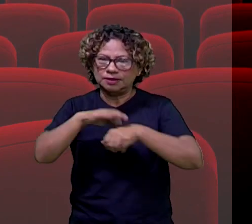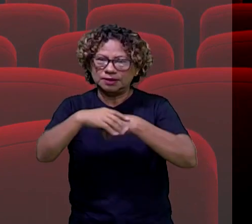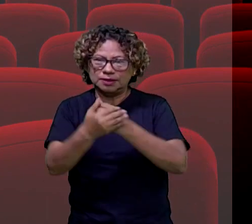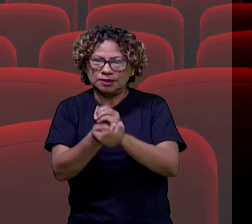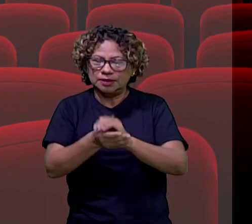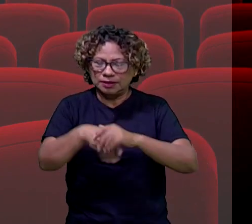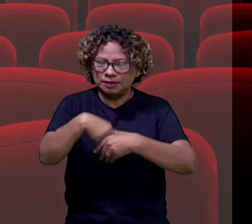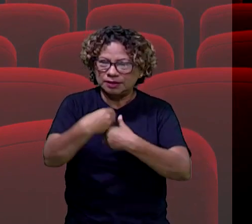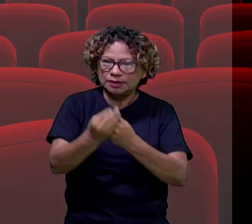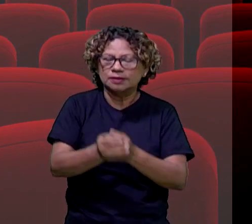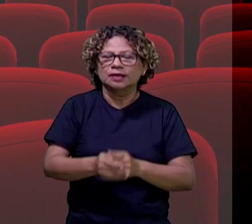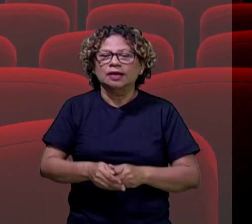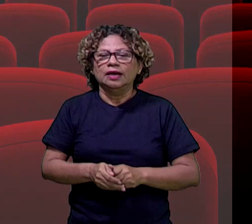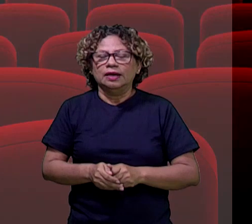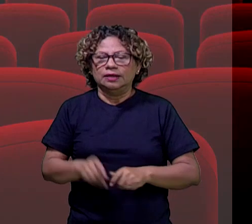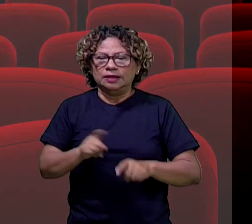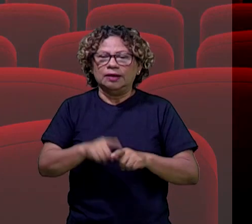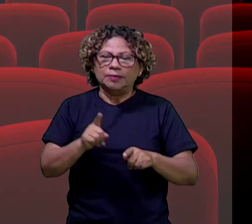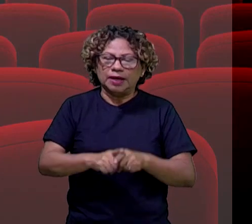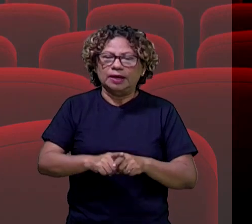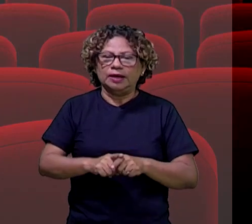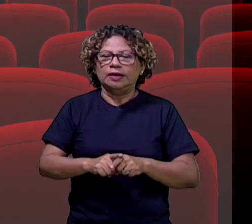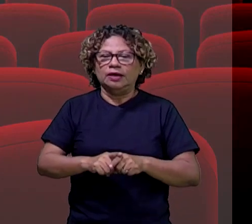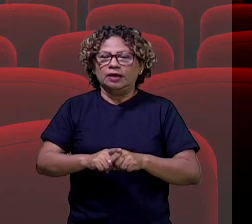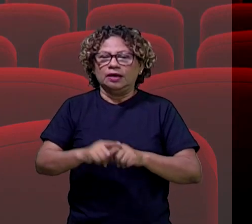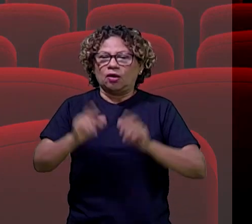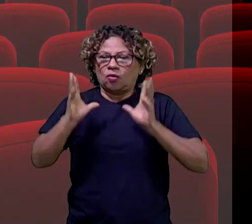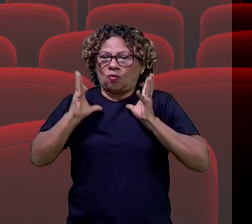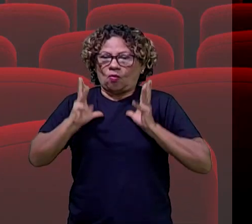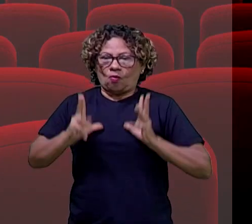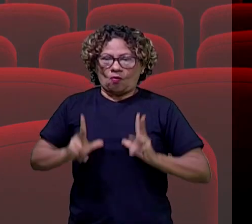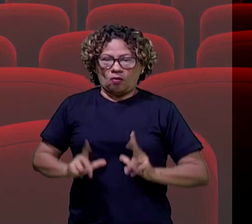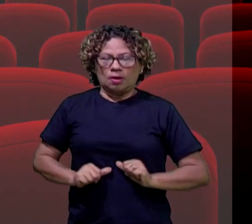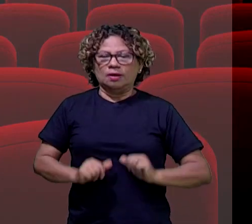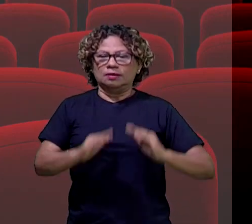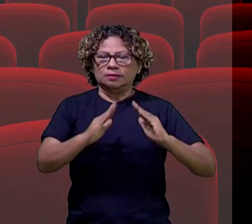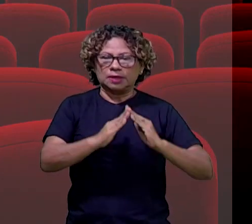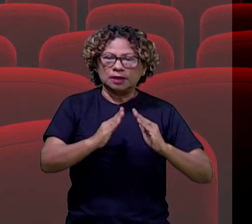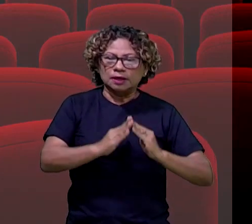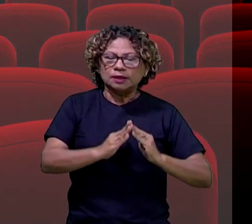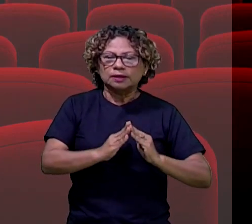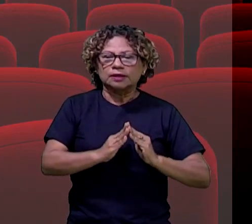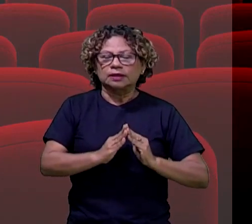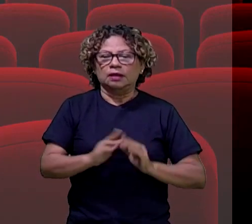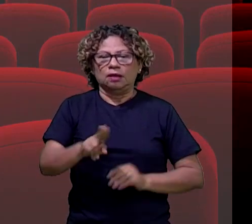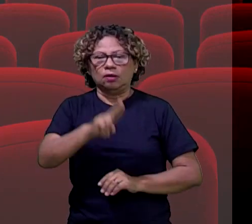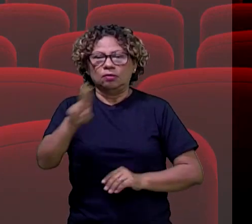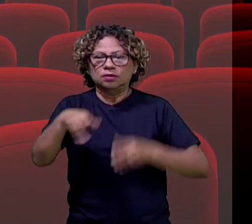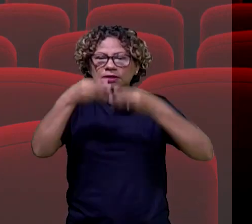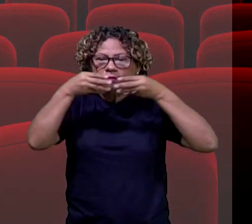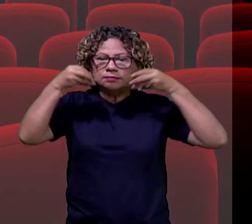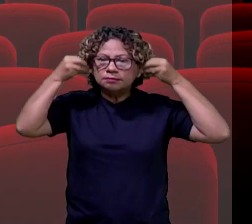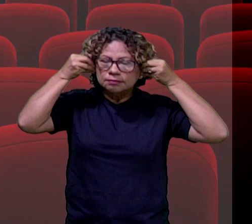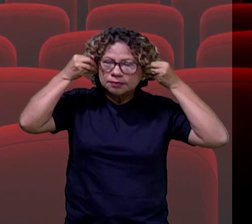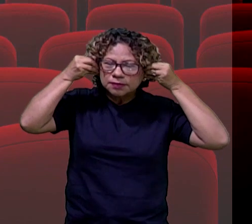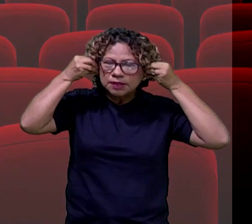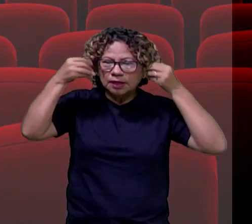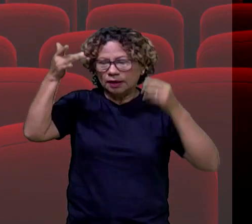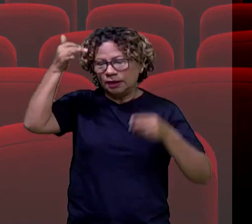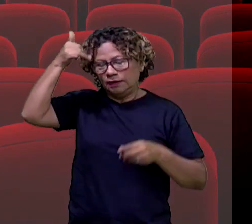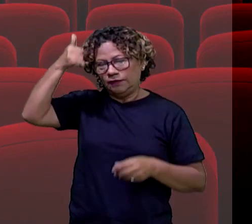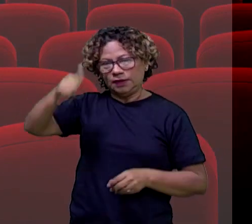higienizar a casa, usar máscara quando precisar sair de casa, evitar contato direto com os